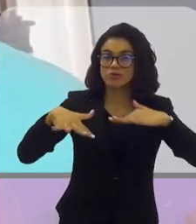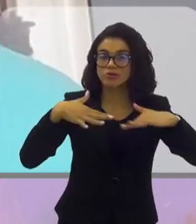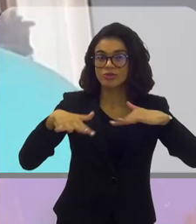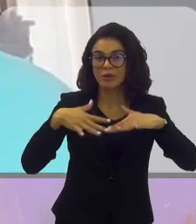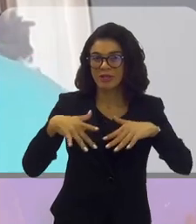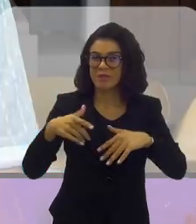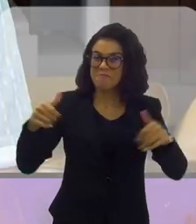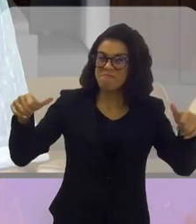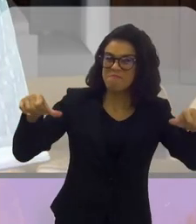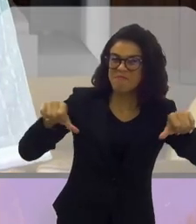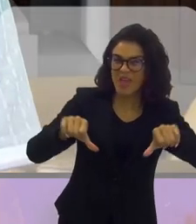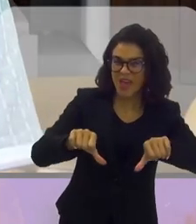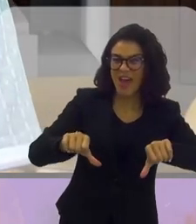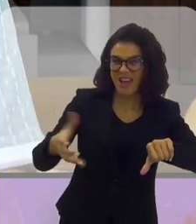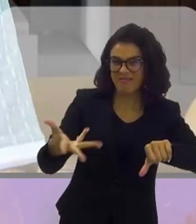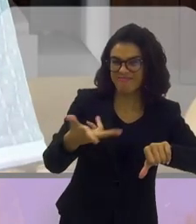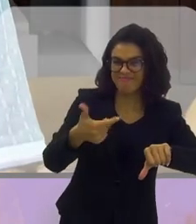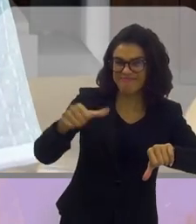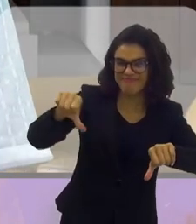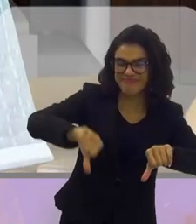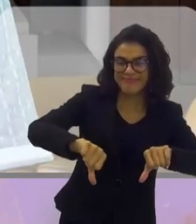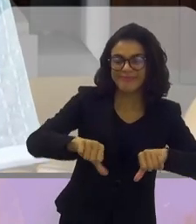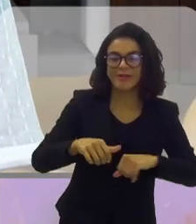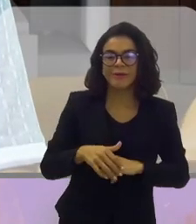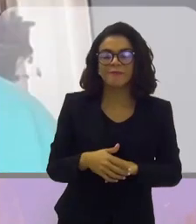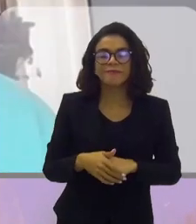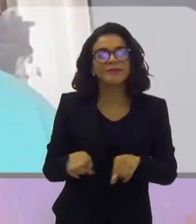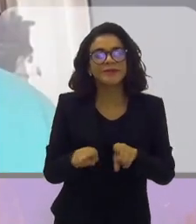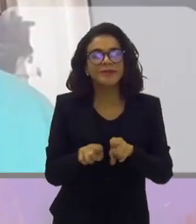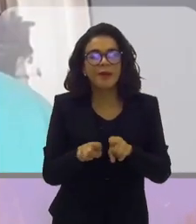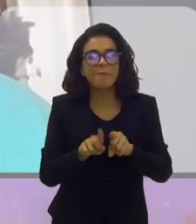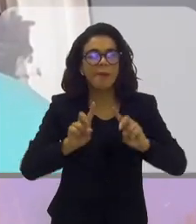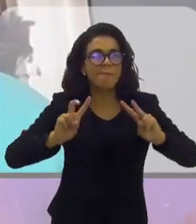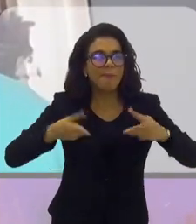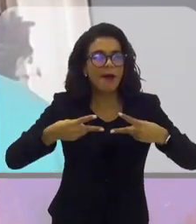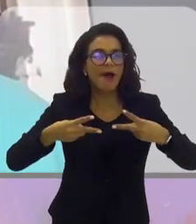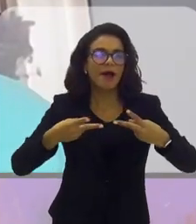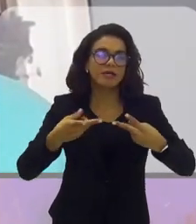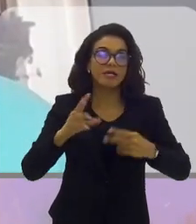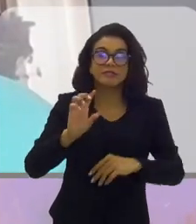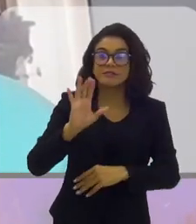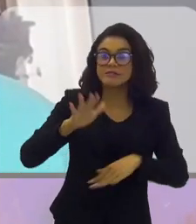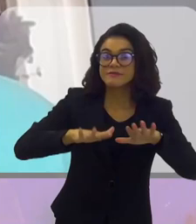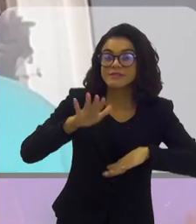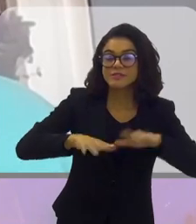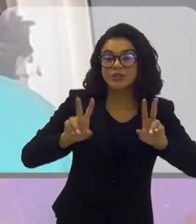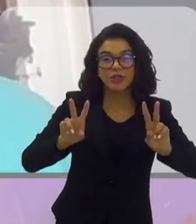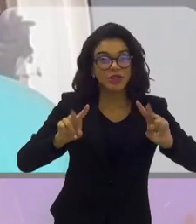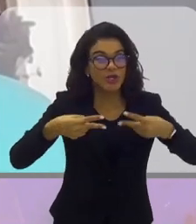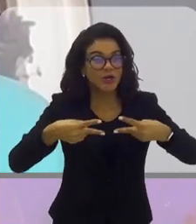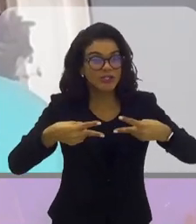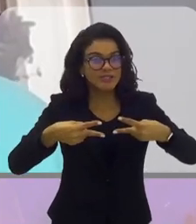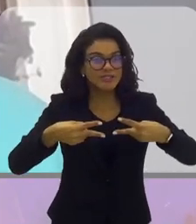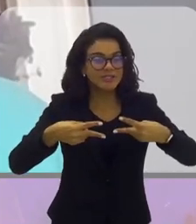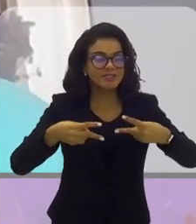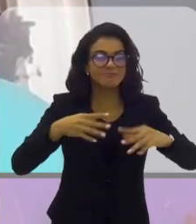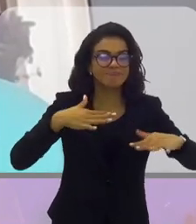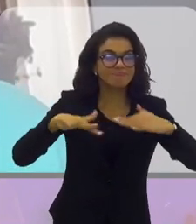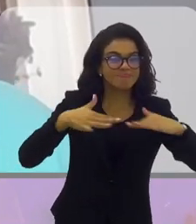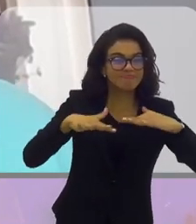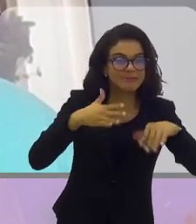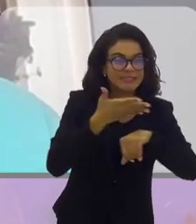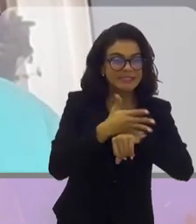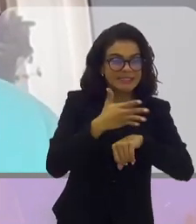E a gente tinha preliminares. O piorava o gramado, inclusive. Exatamente. E preliminares, às vezes dois jogos antes do jogo